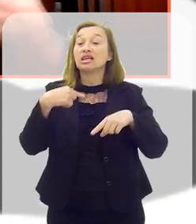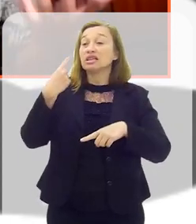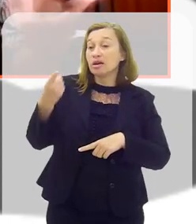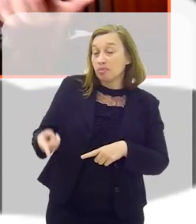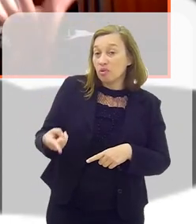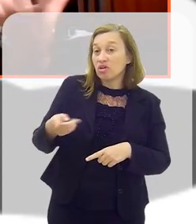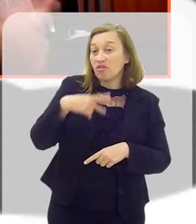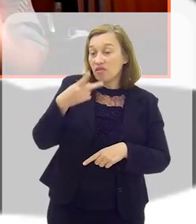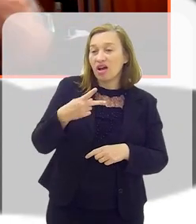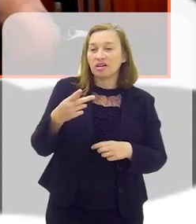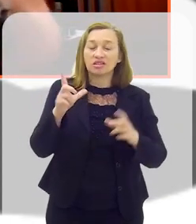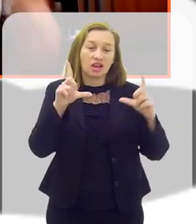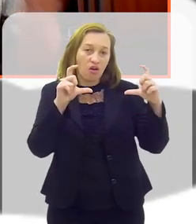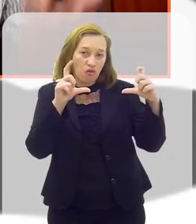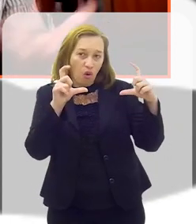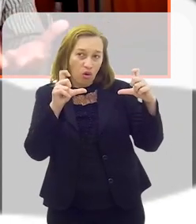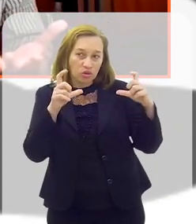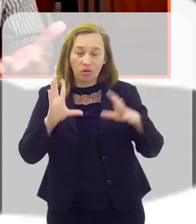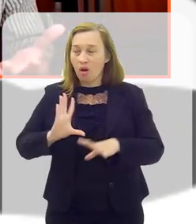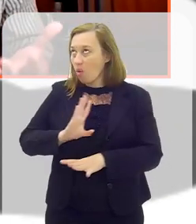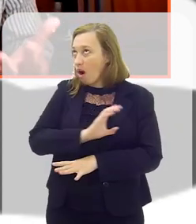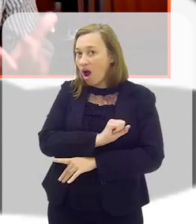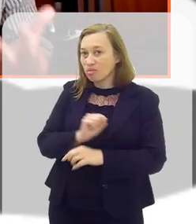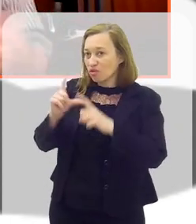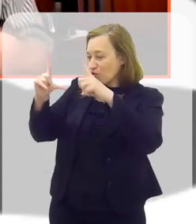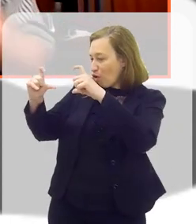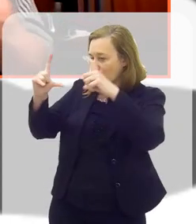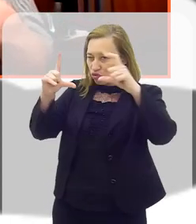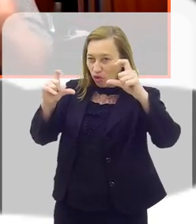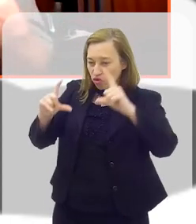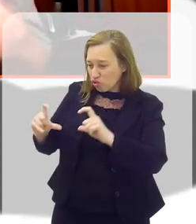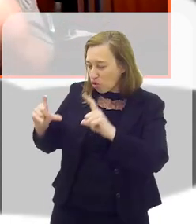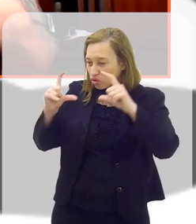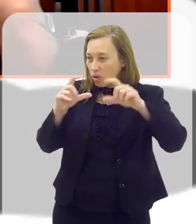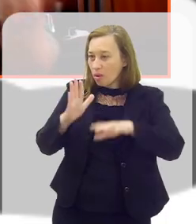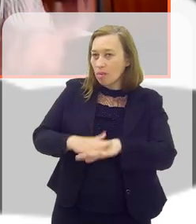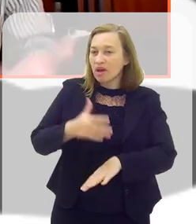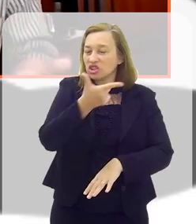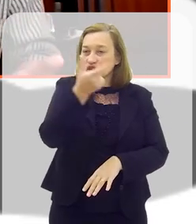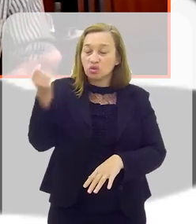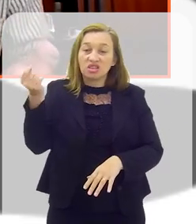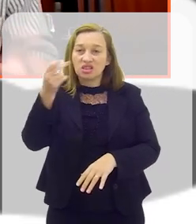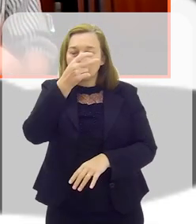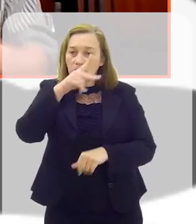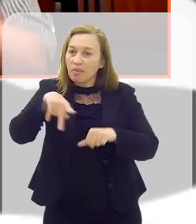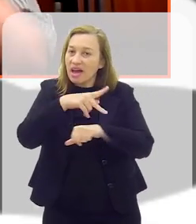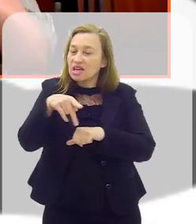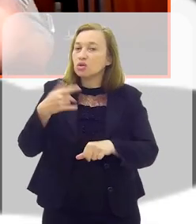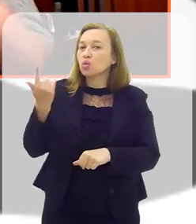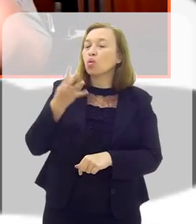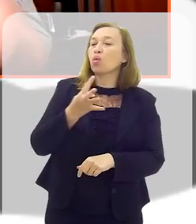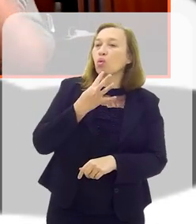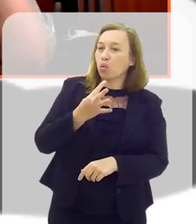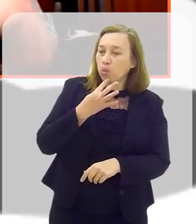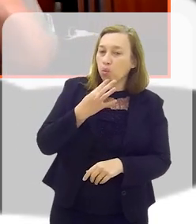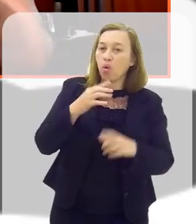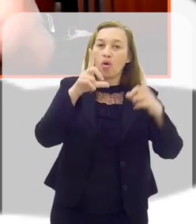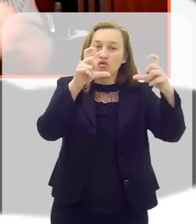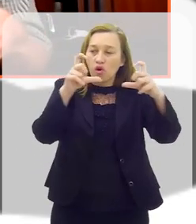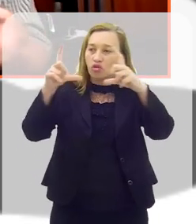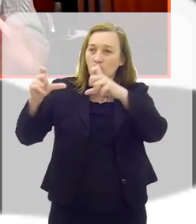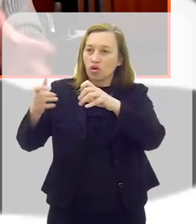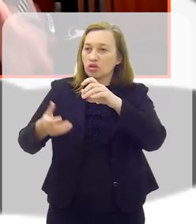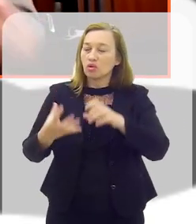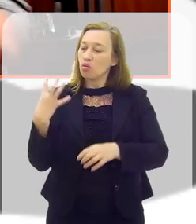pouquinho das fotos, eu sou um apaixonado por fotografar, eu conheço mais de 200 países. Então, em todos esses países eu